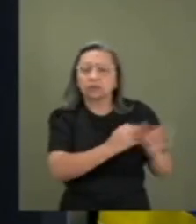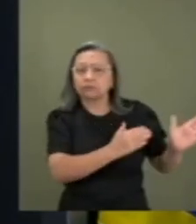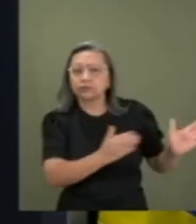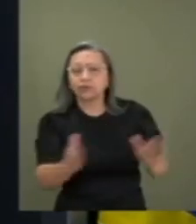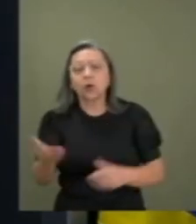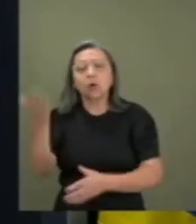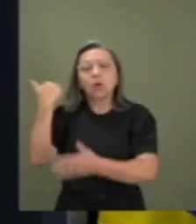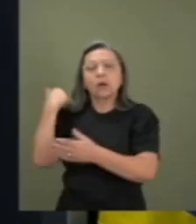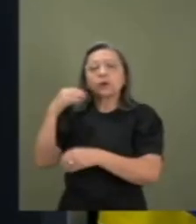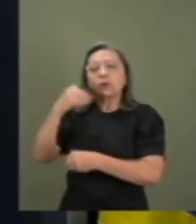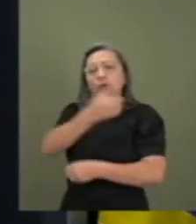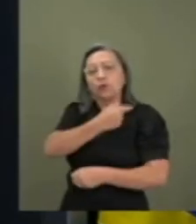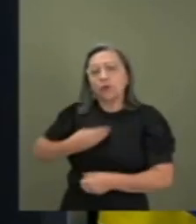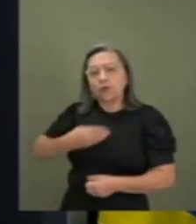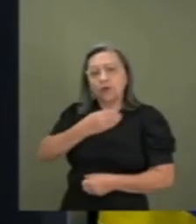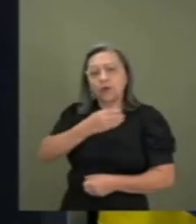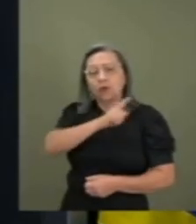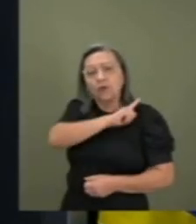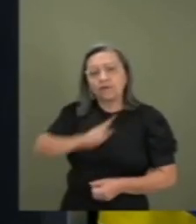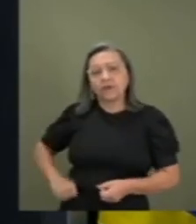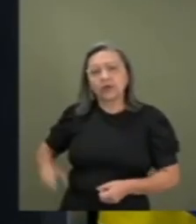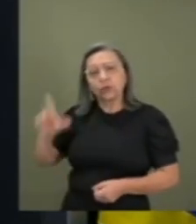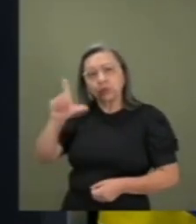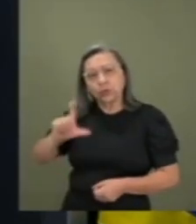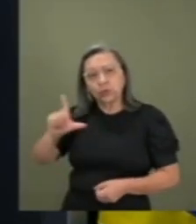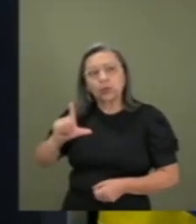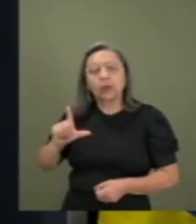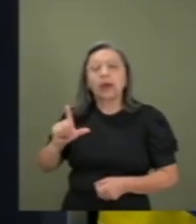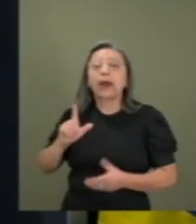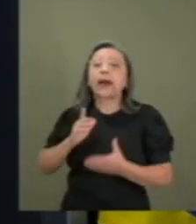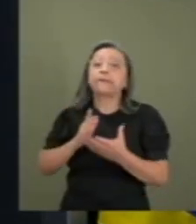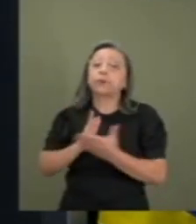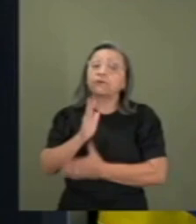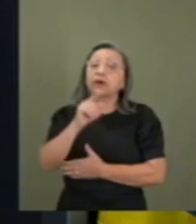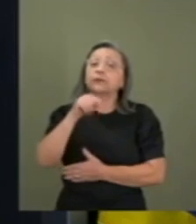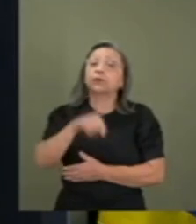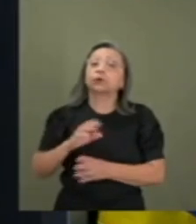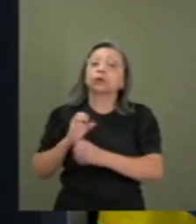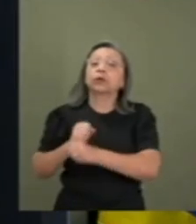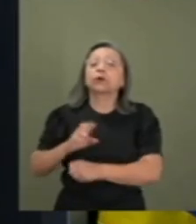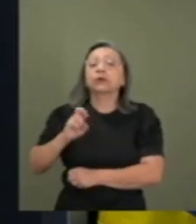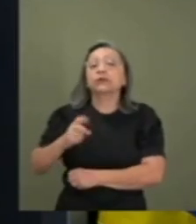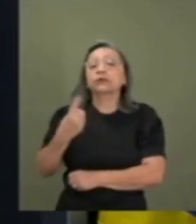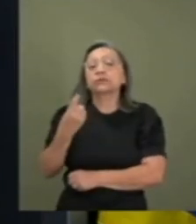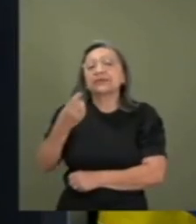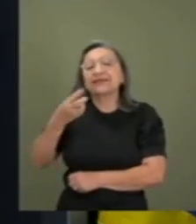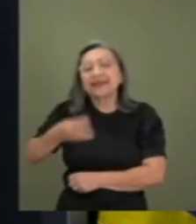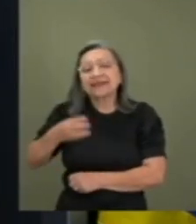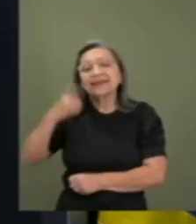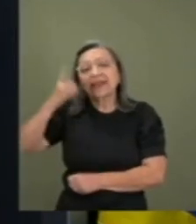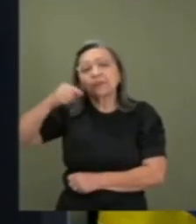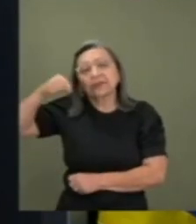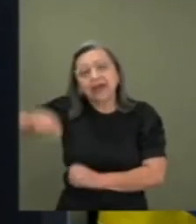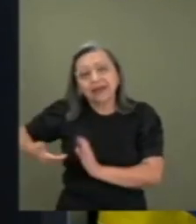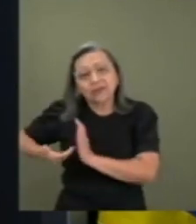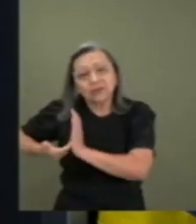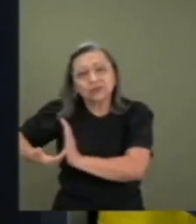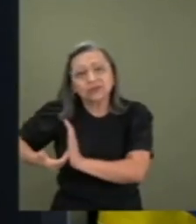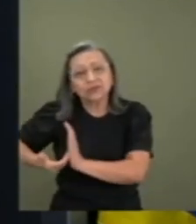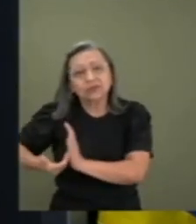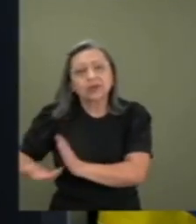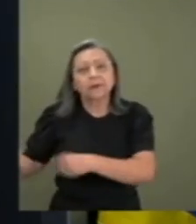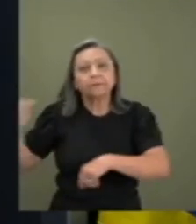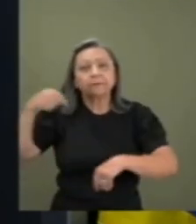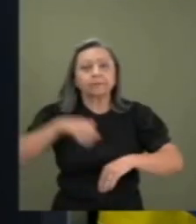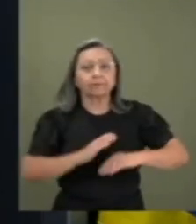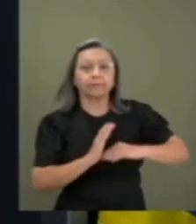governo Lula, aprovado por 513 deputados, 81